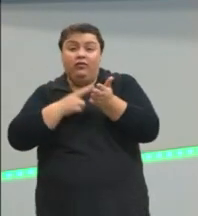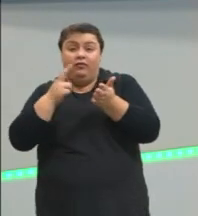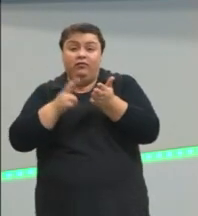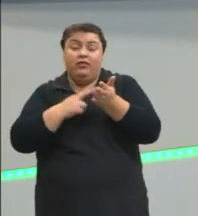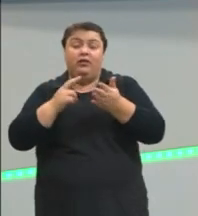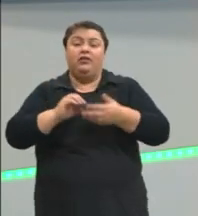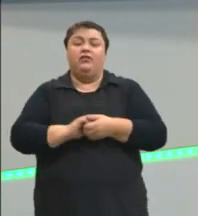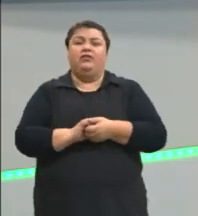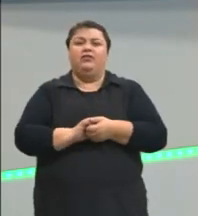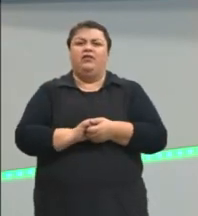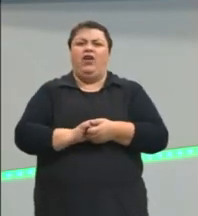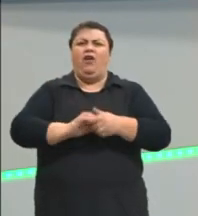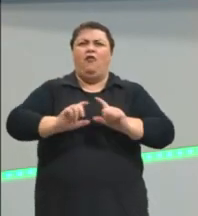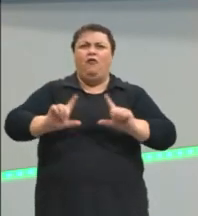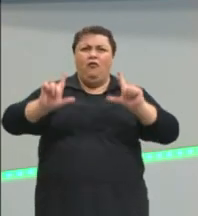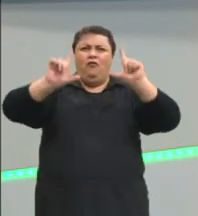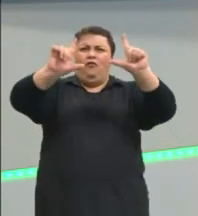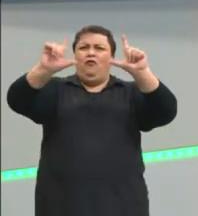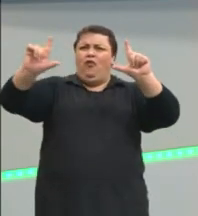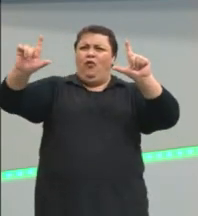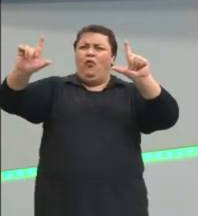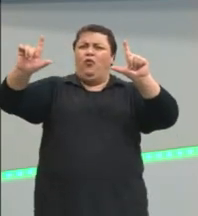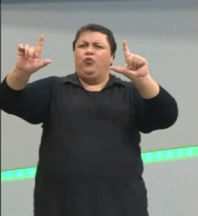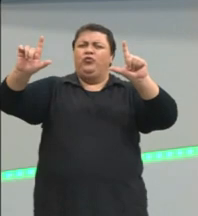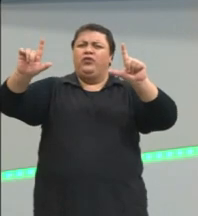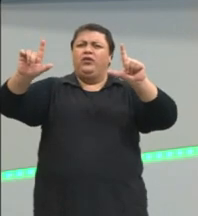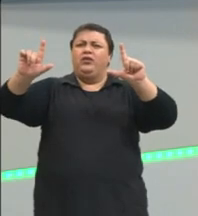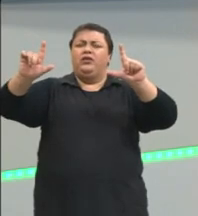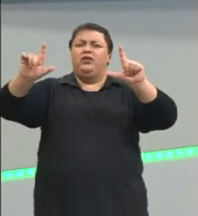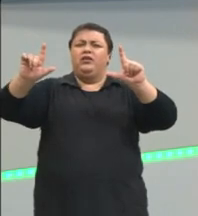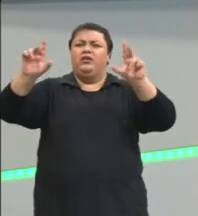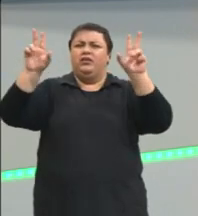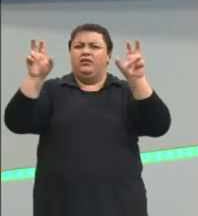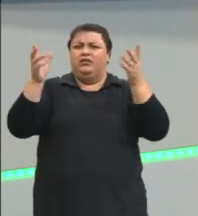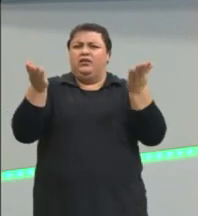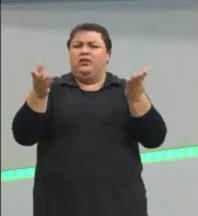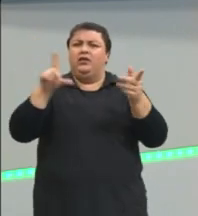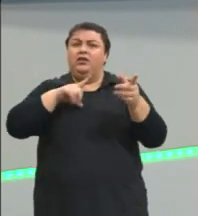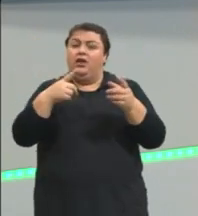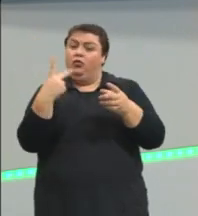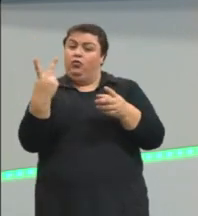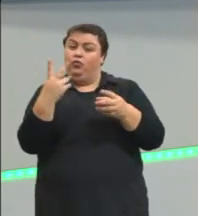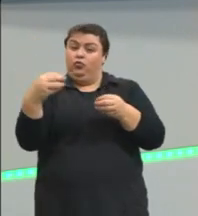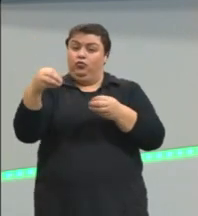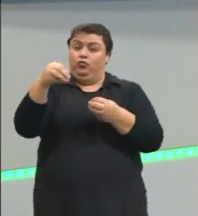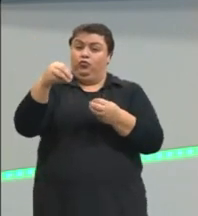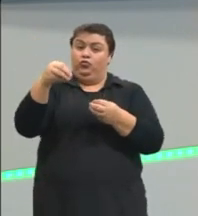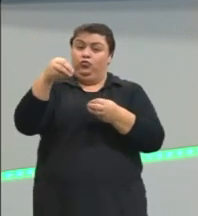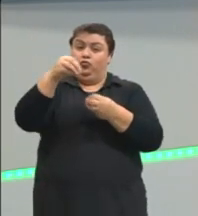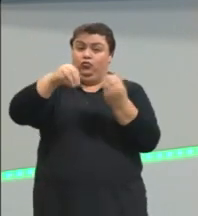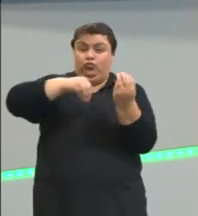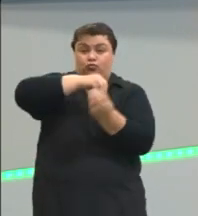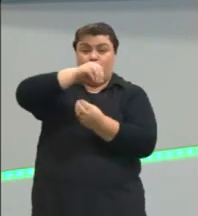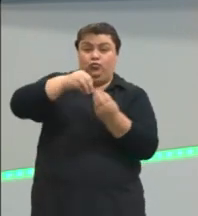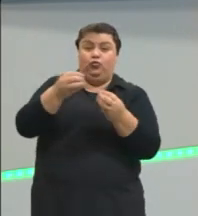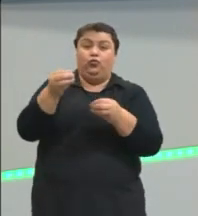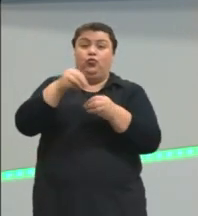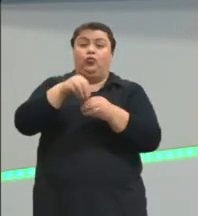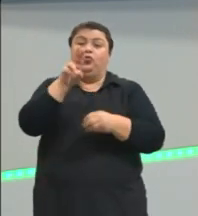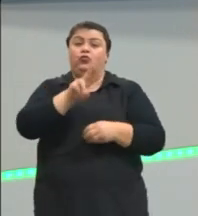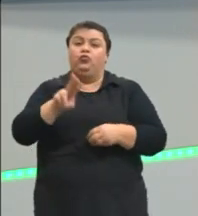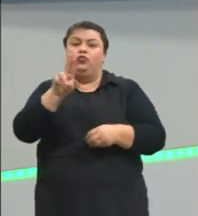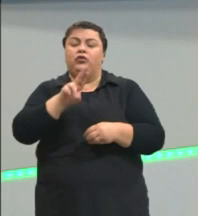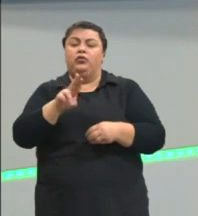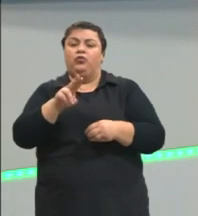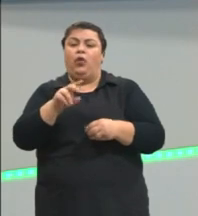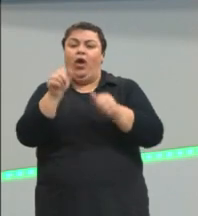folders, questões assim que a gente tem. Tanto a imagem produzindo o significado quanto o